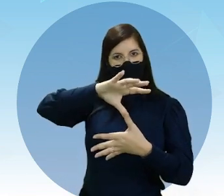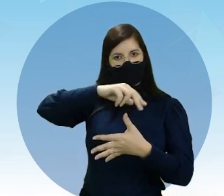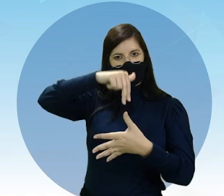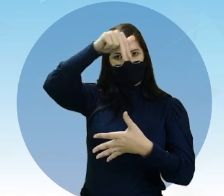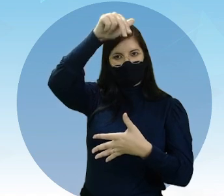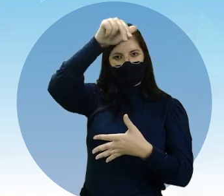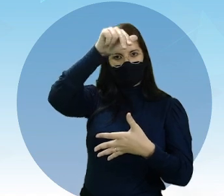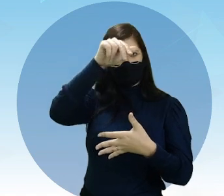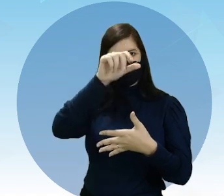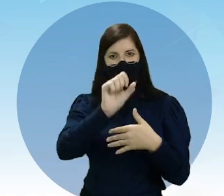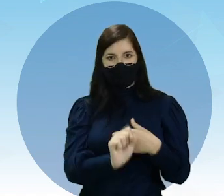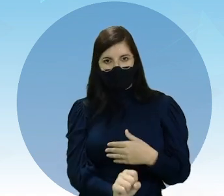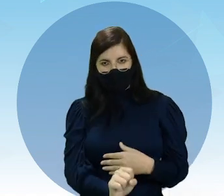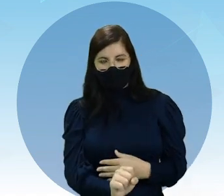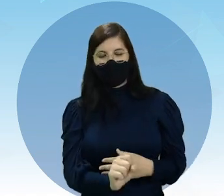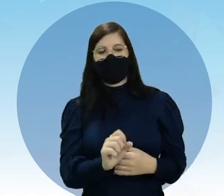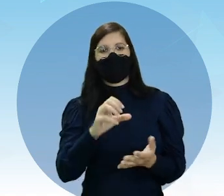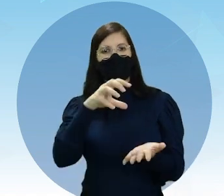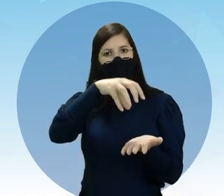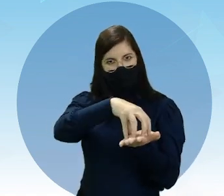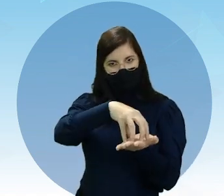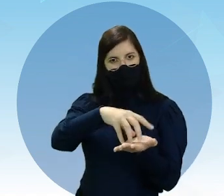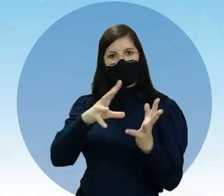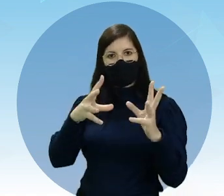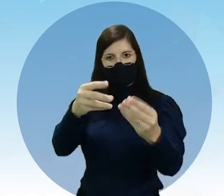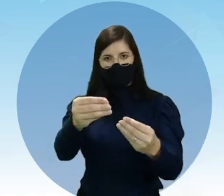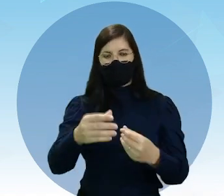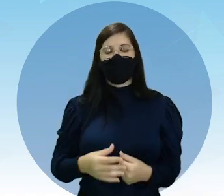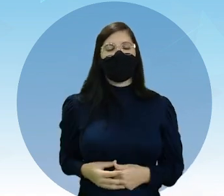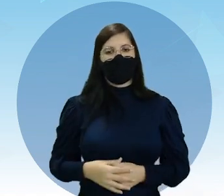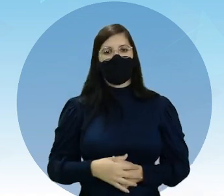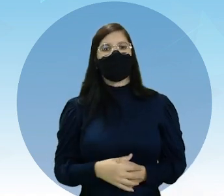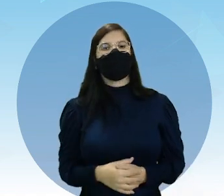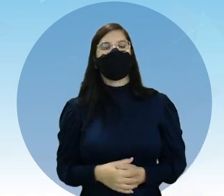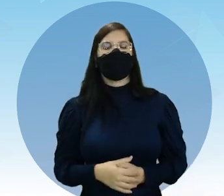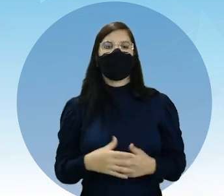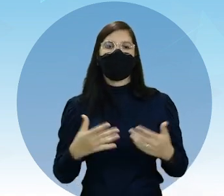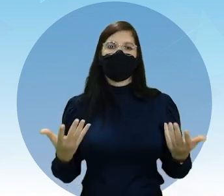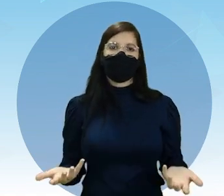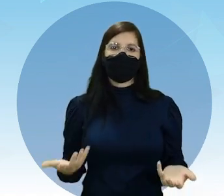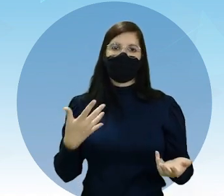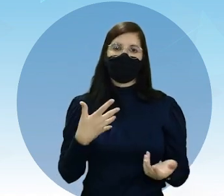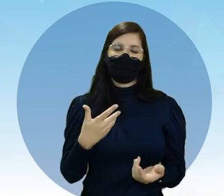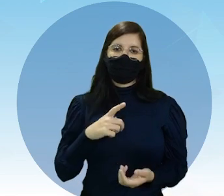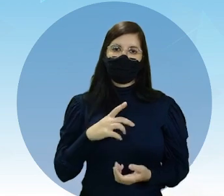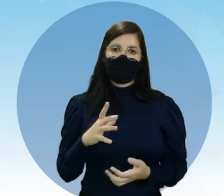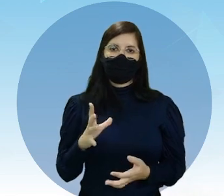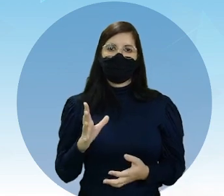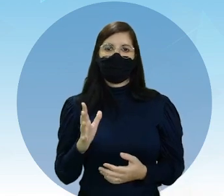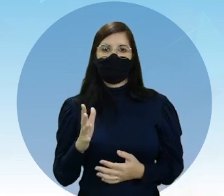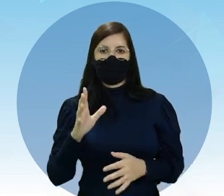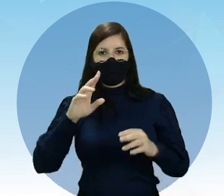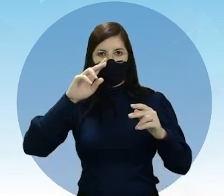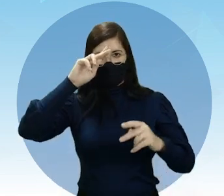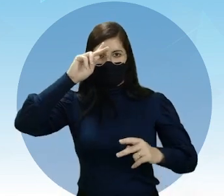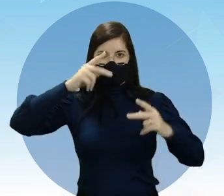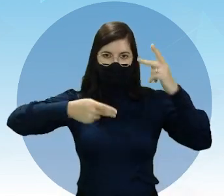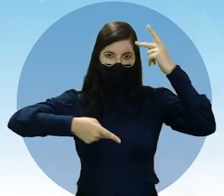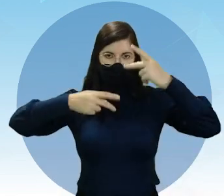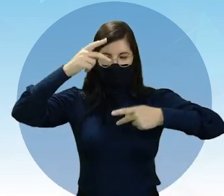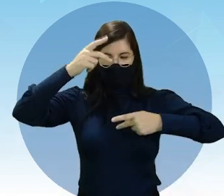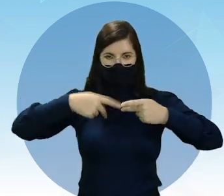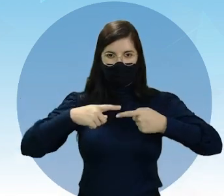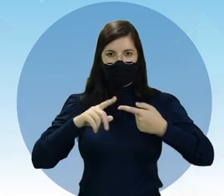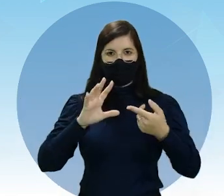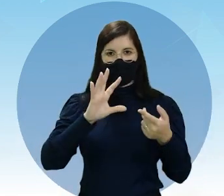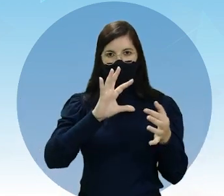América Central e América do Sul. Bom, como continentes autônomos, nesse texto aí,